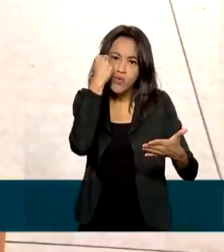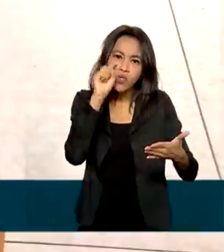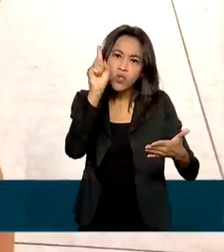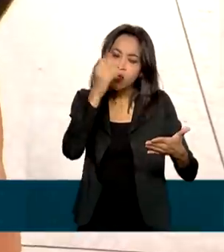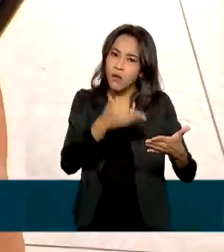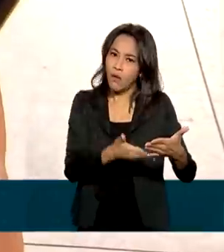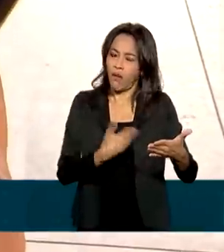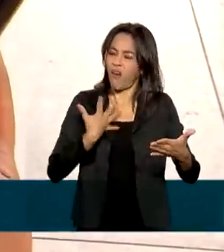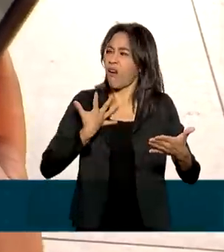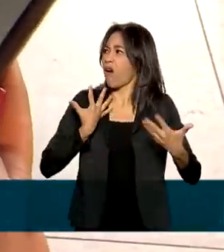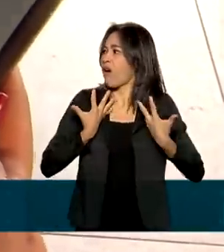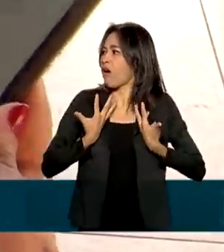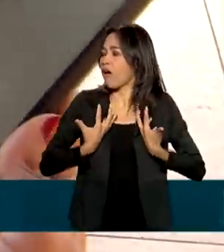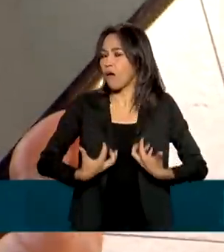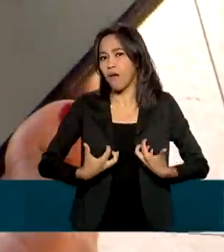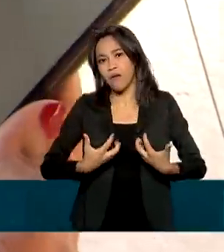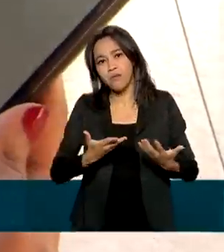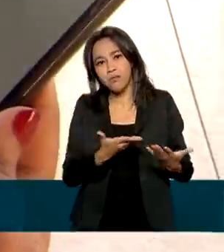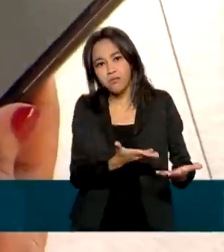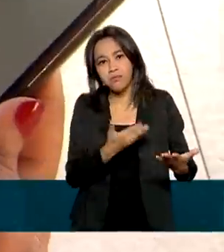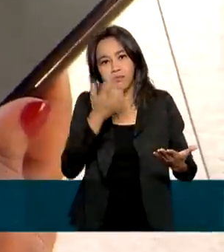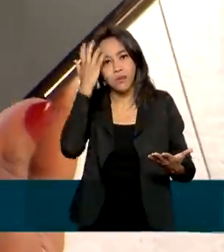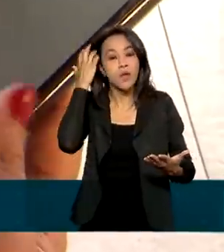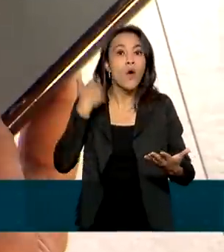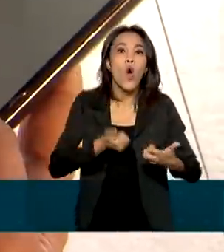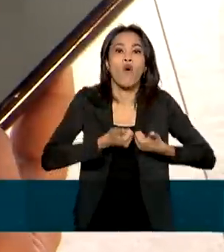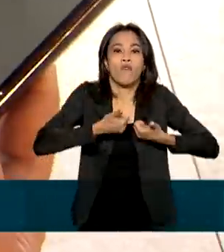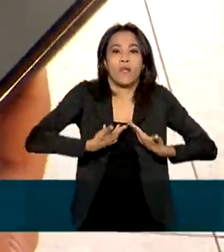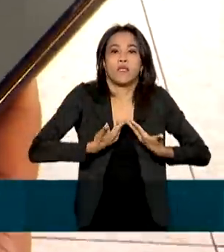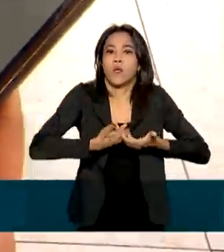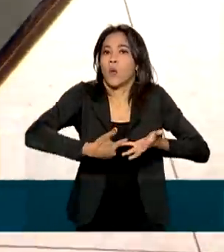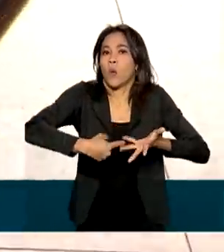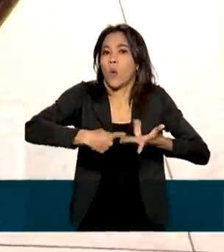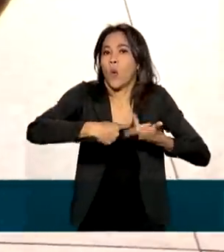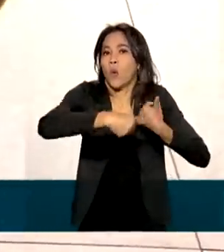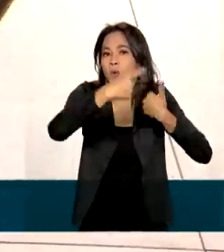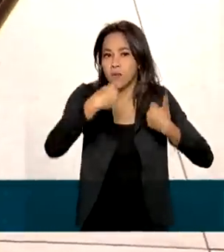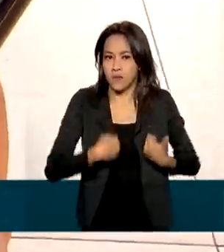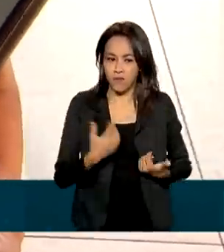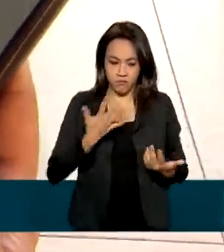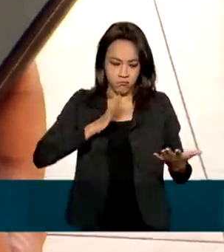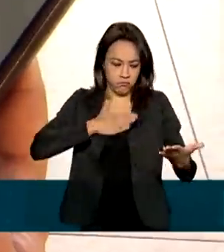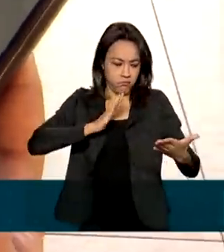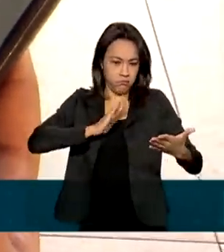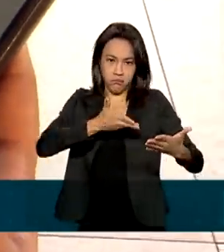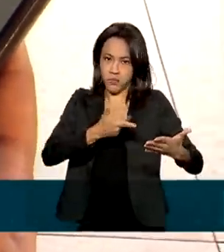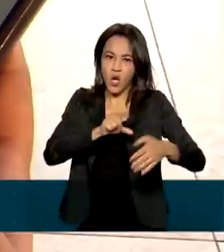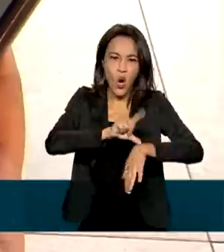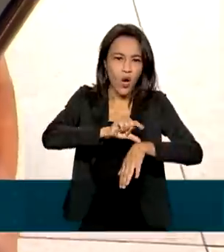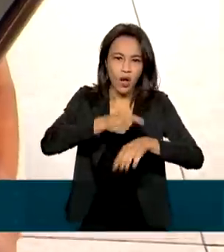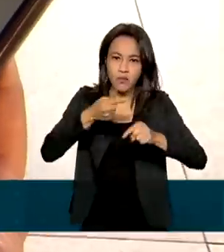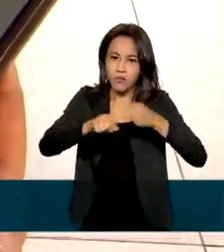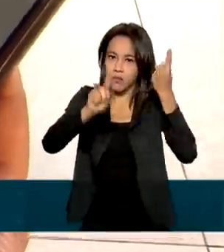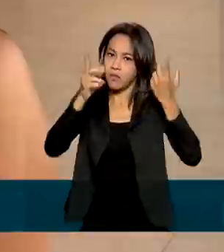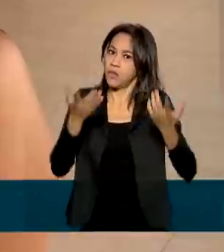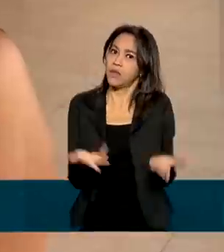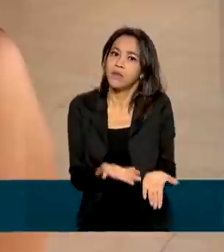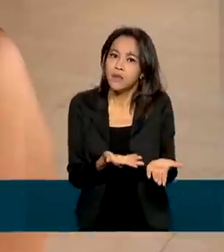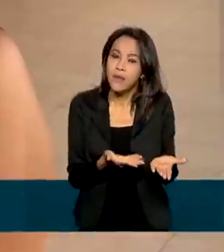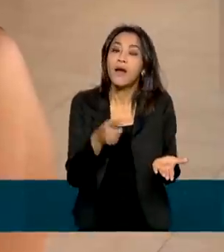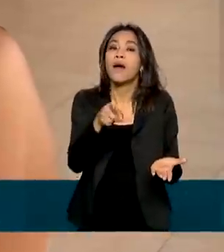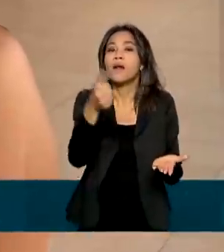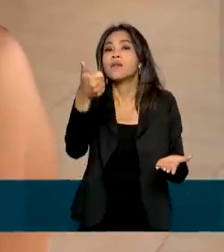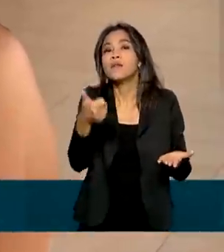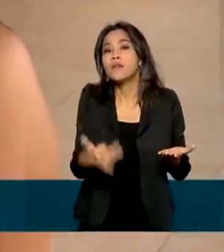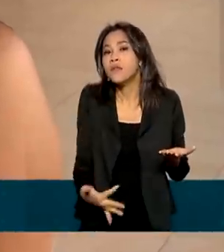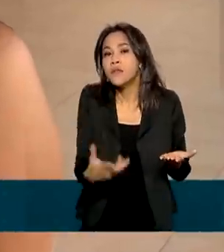Cansada de atendentes de telemarketing oferecendo produtos indesejados e em horários inconvenientes, ela